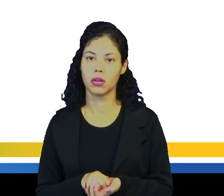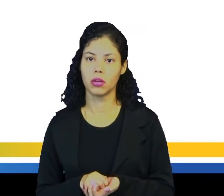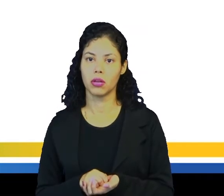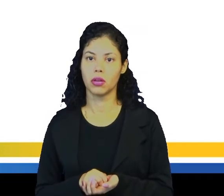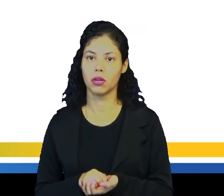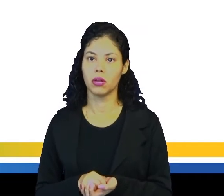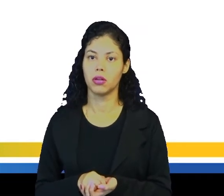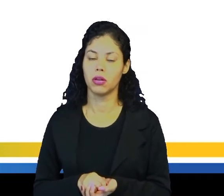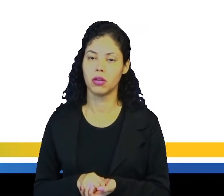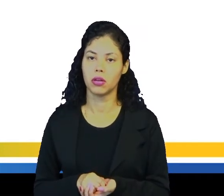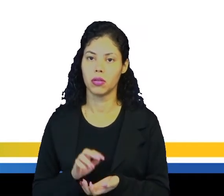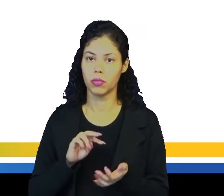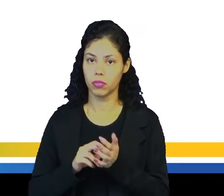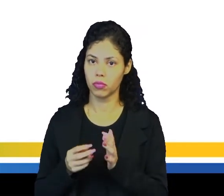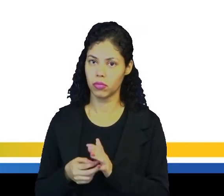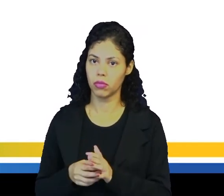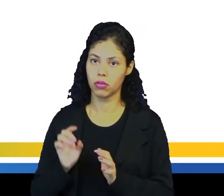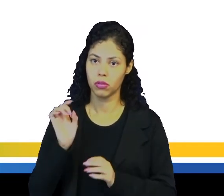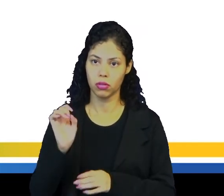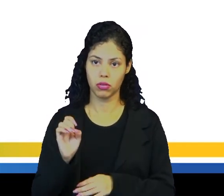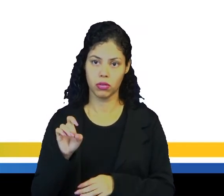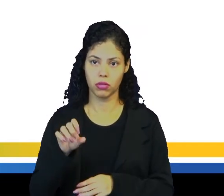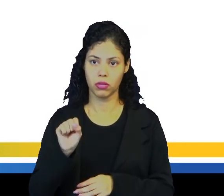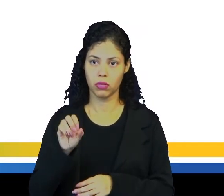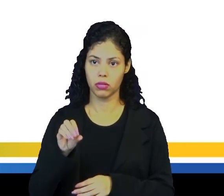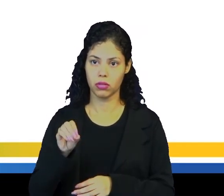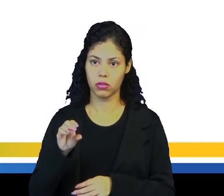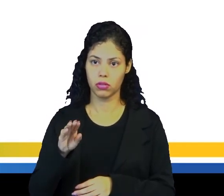mother-in-law, que significa sogra.